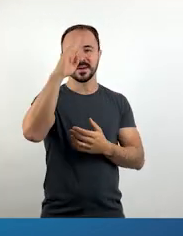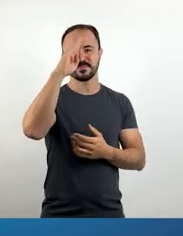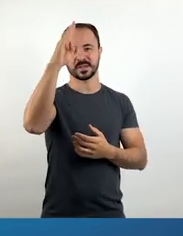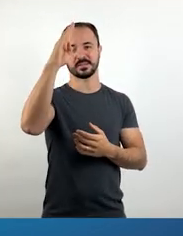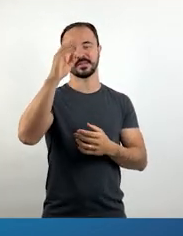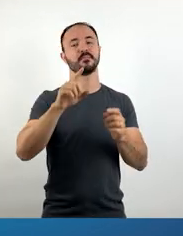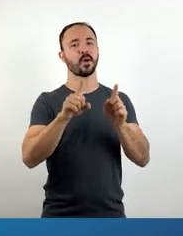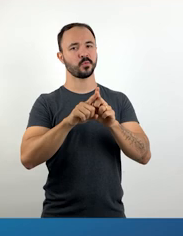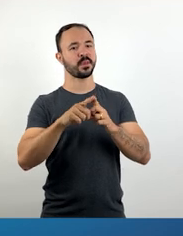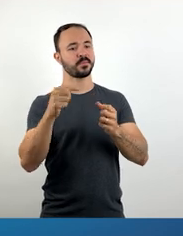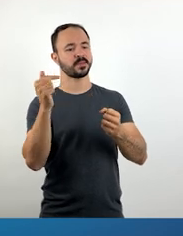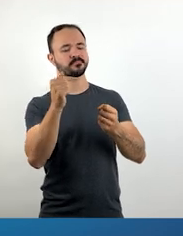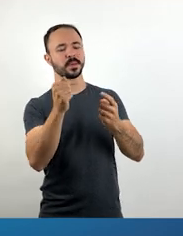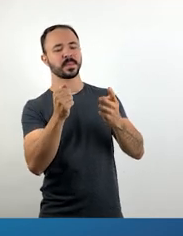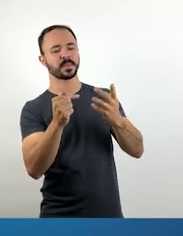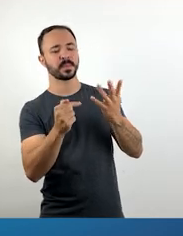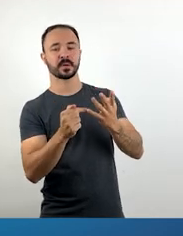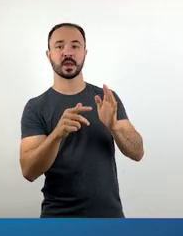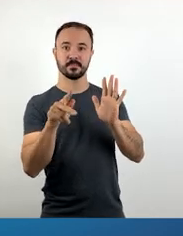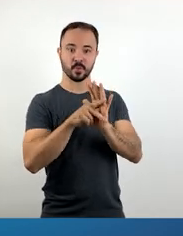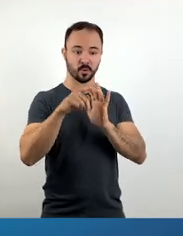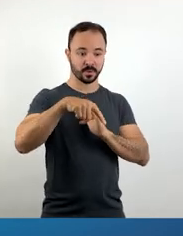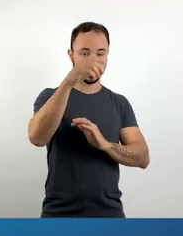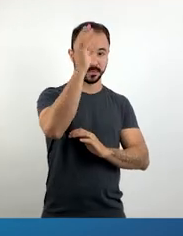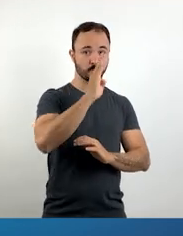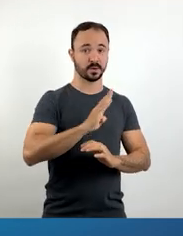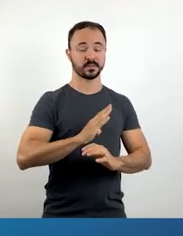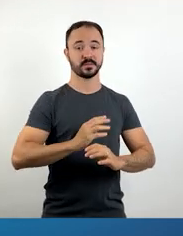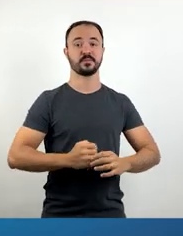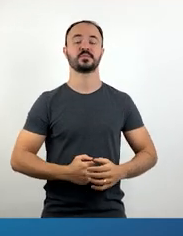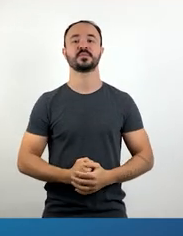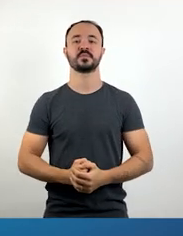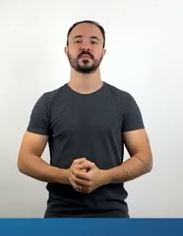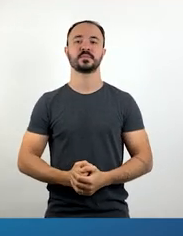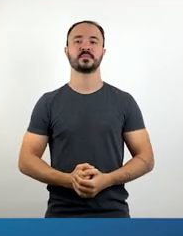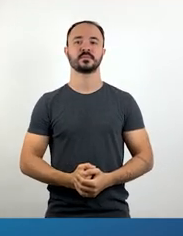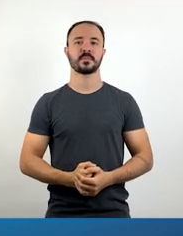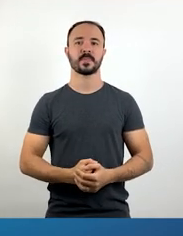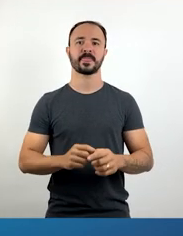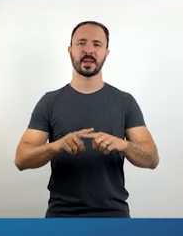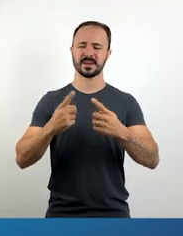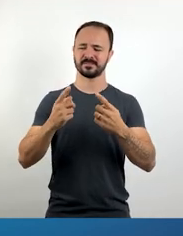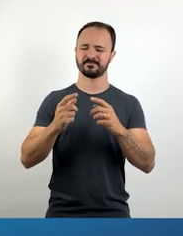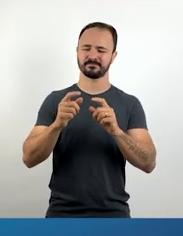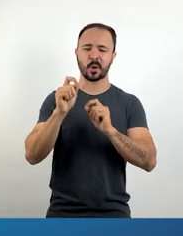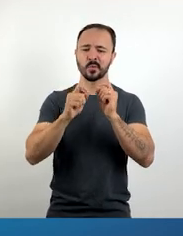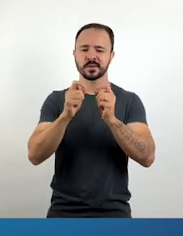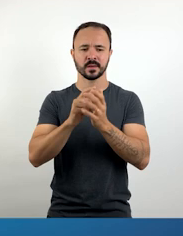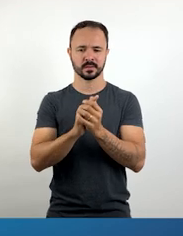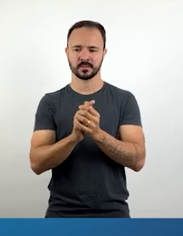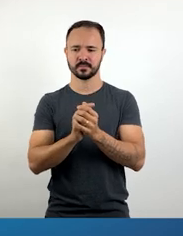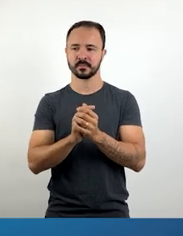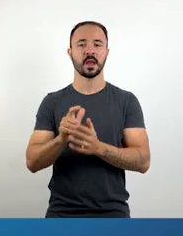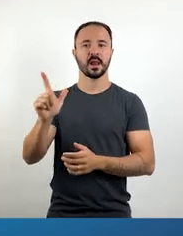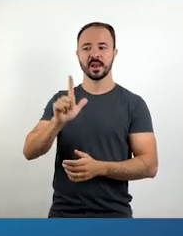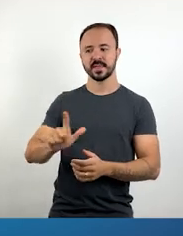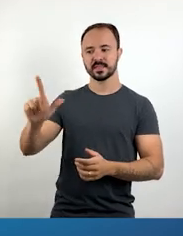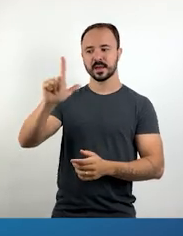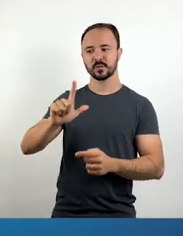gênero como uma manifestação da cultura popular brasileira. Mas o que é literatura de Cordel?